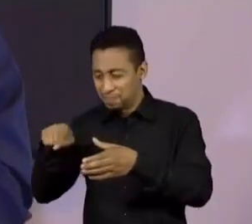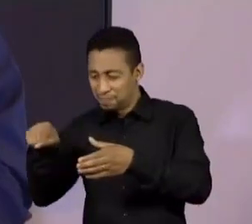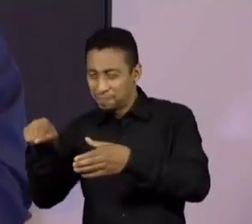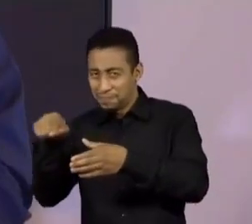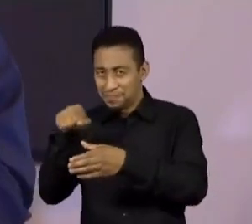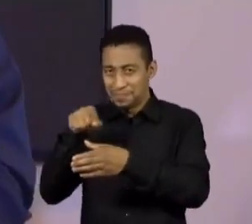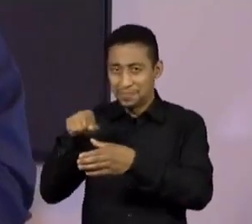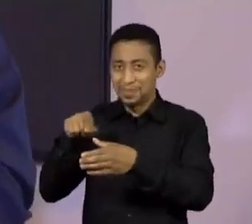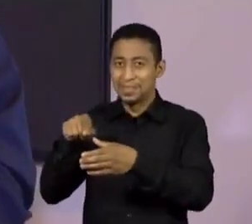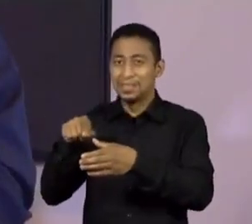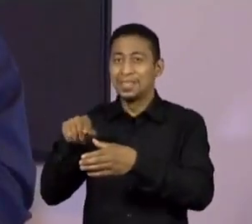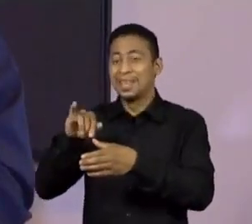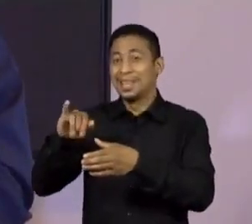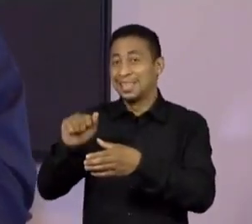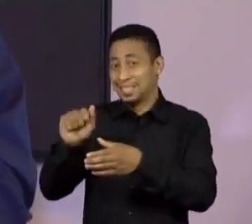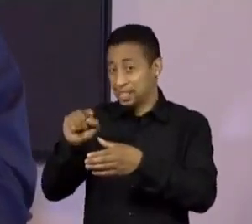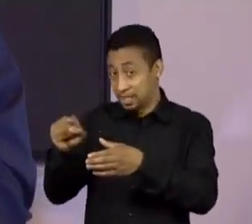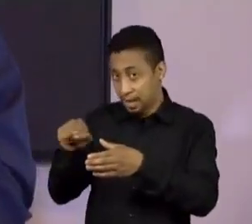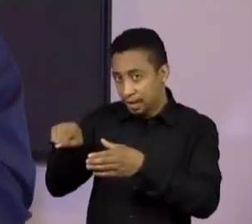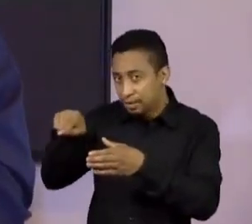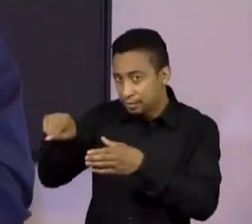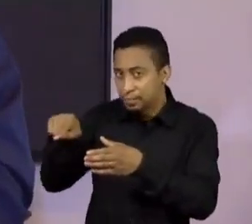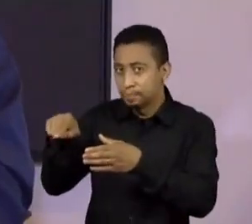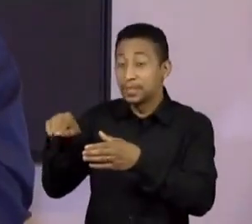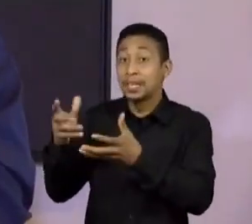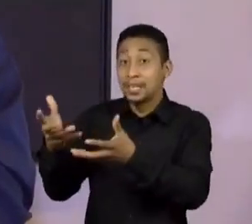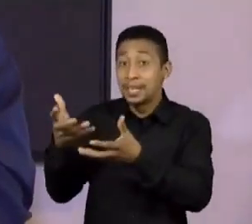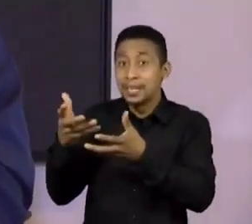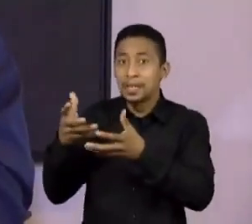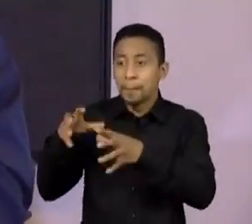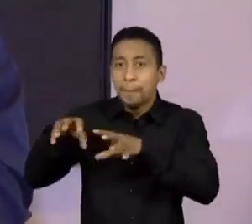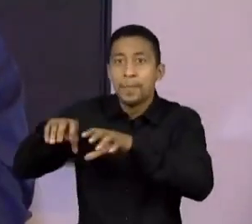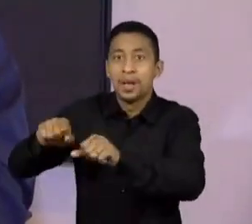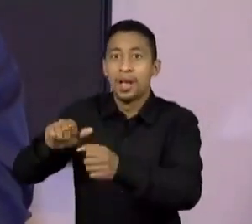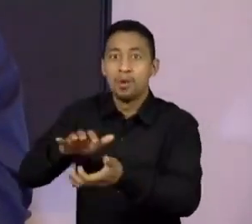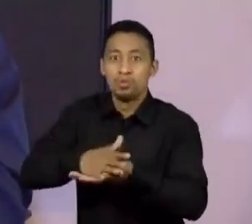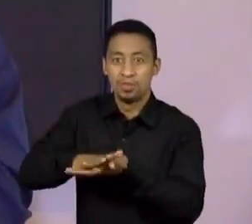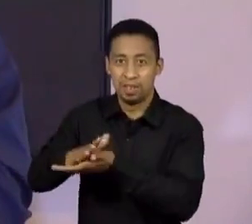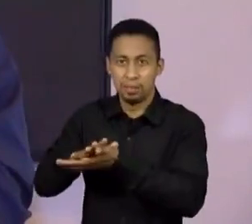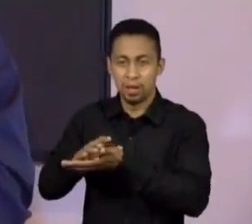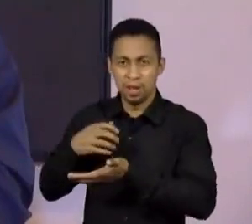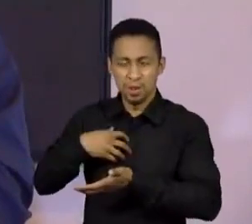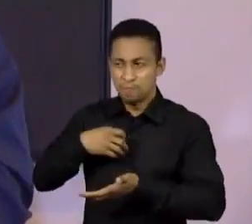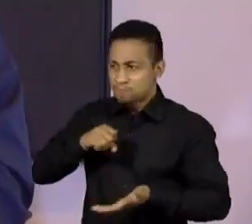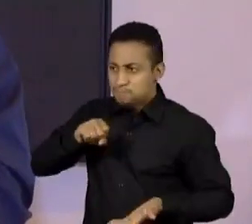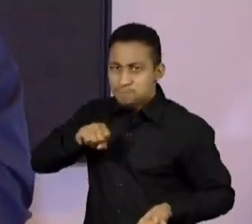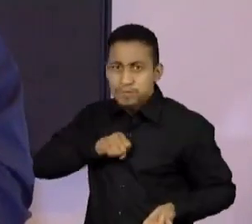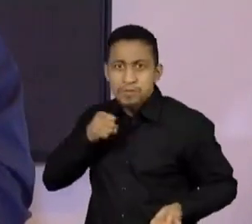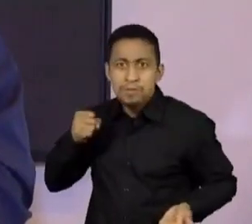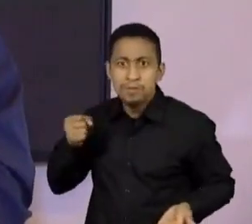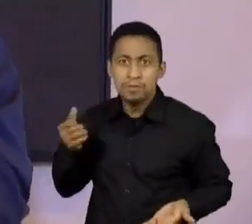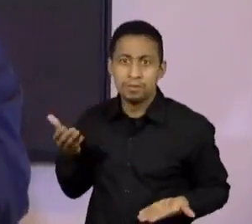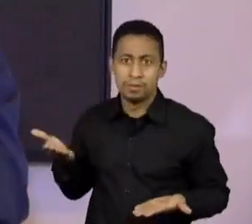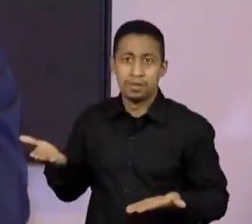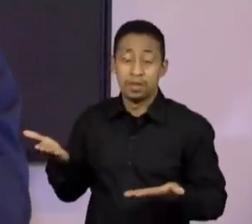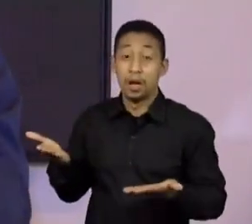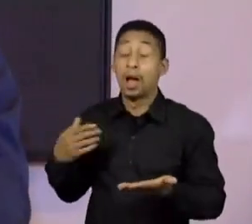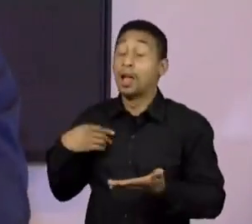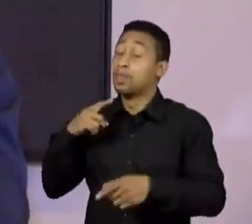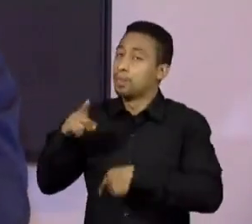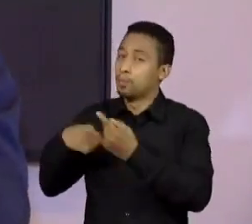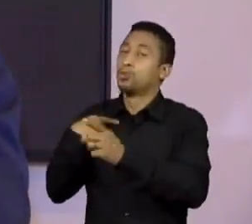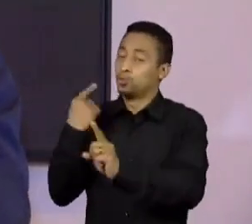é... exportaram o samba antes, falei que aí fiquei aborrecido e tal. depois eu soube que foi a